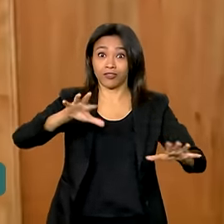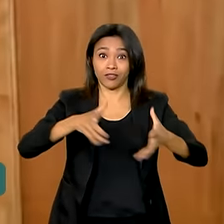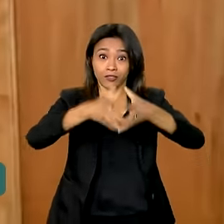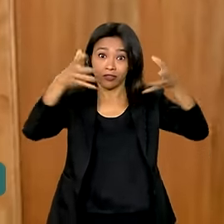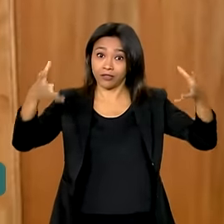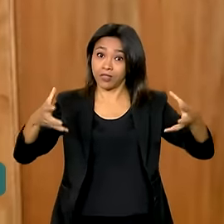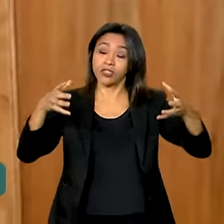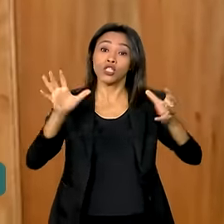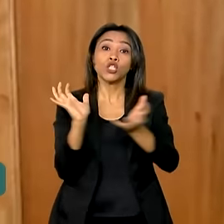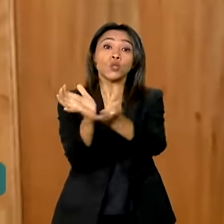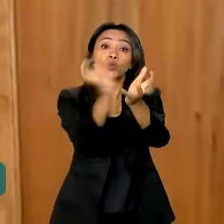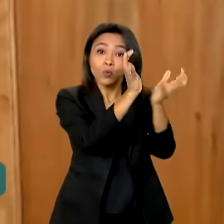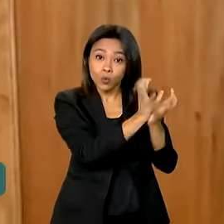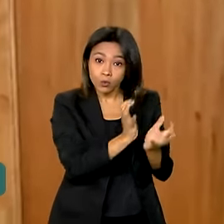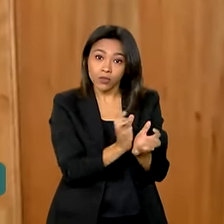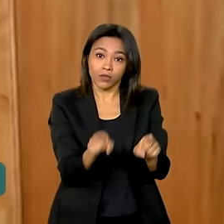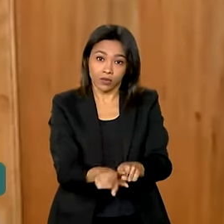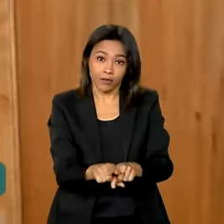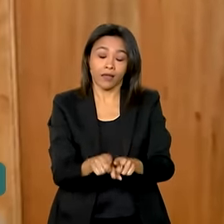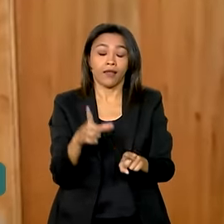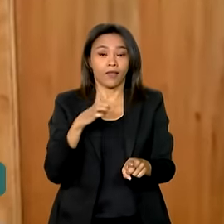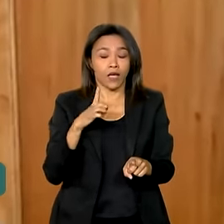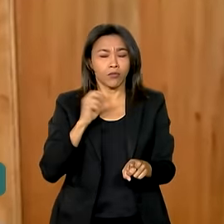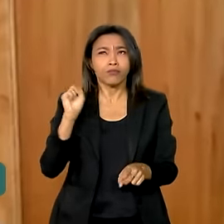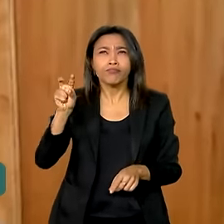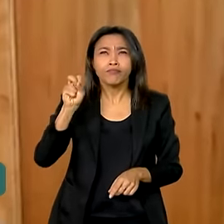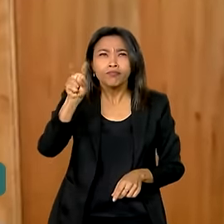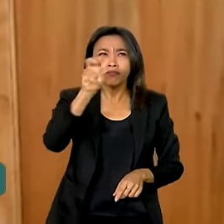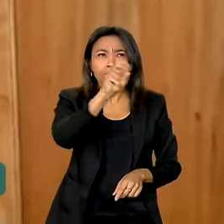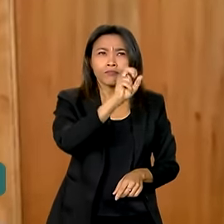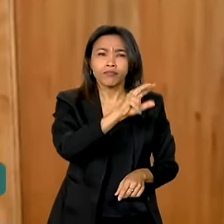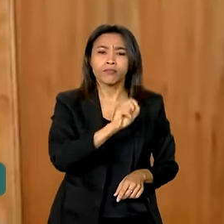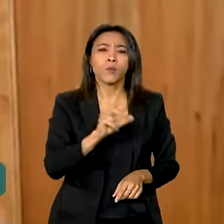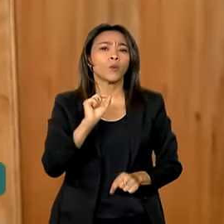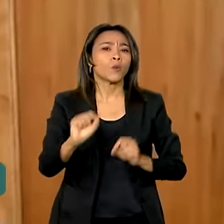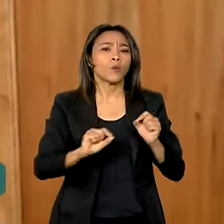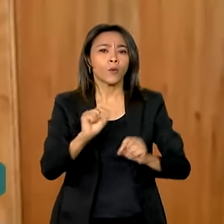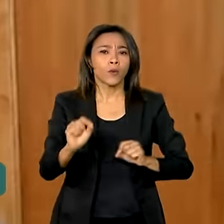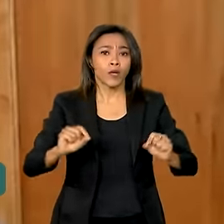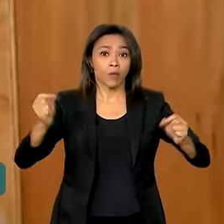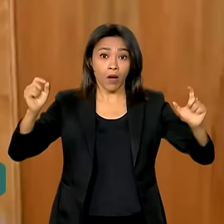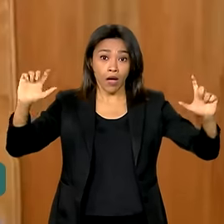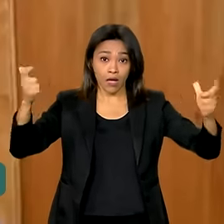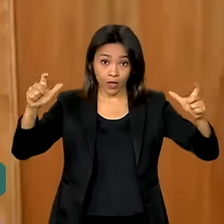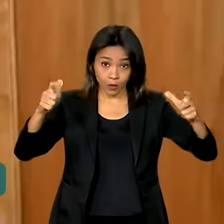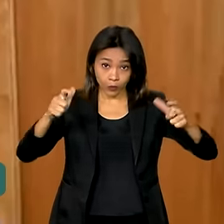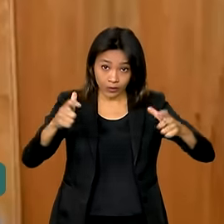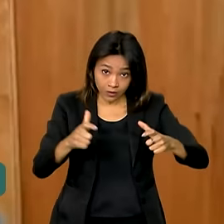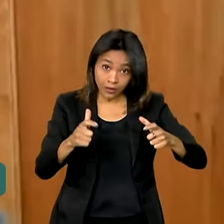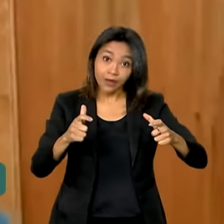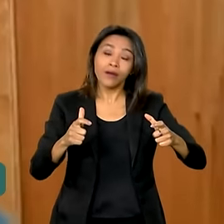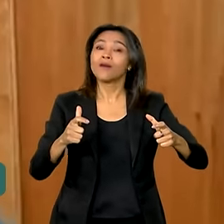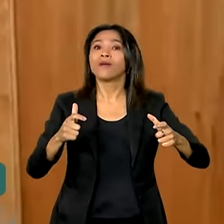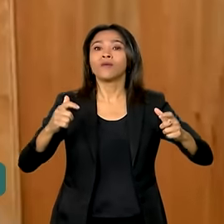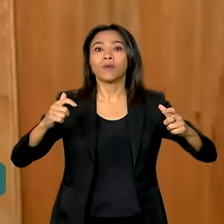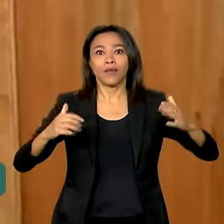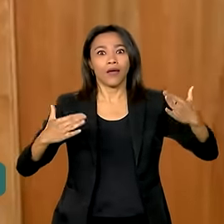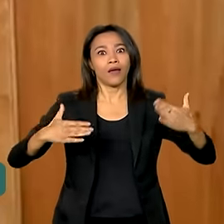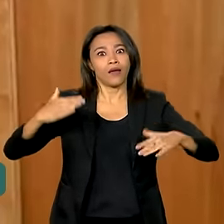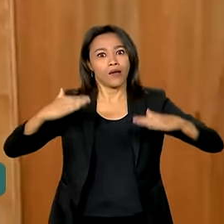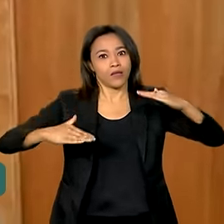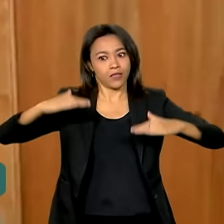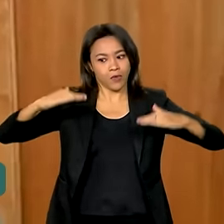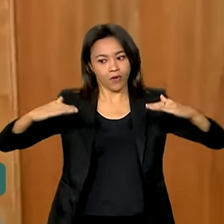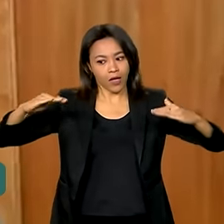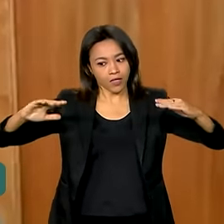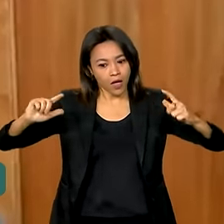grupos sociodemográficos. A gente tem observado uma redução na desigualdade no acesso à internet, no uso da